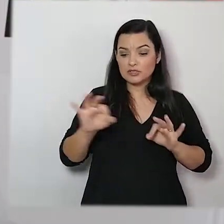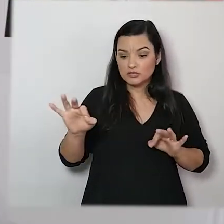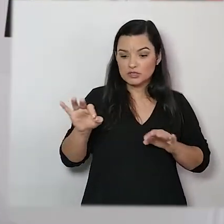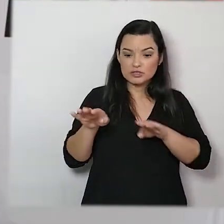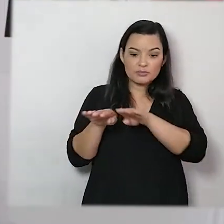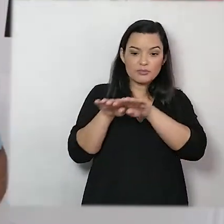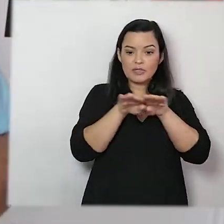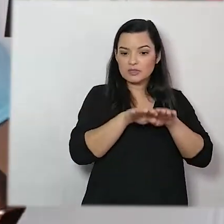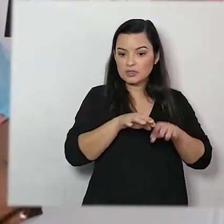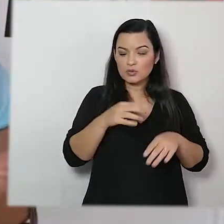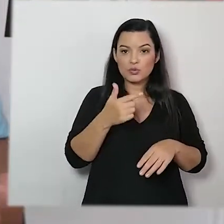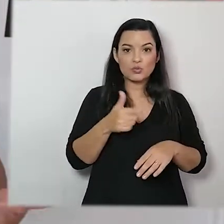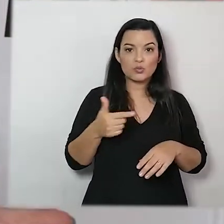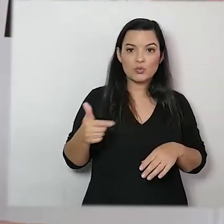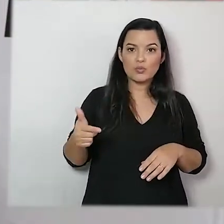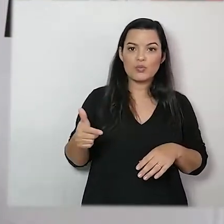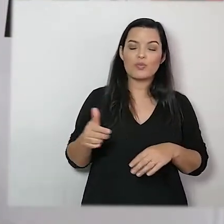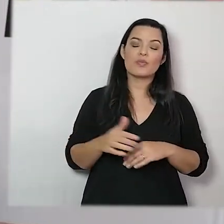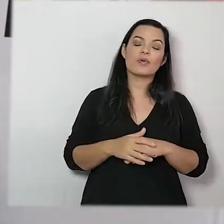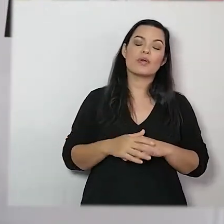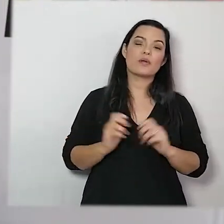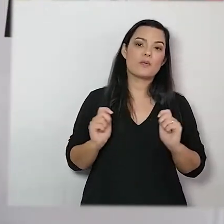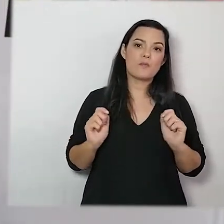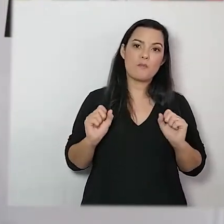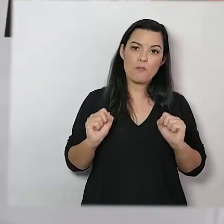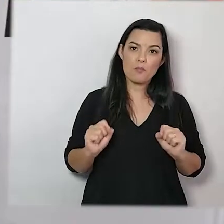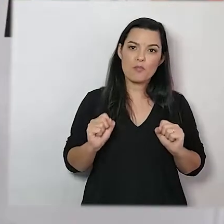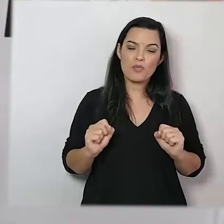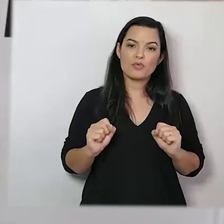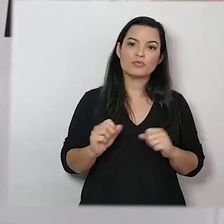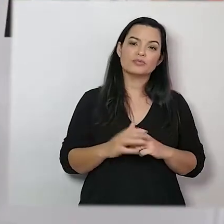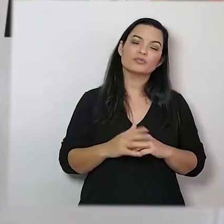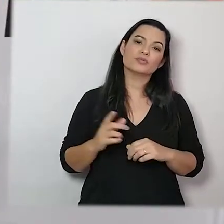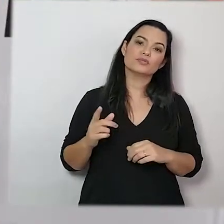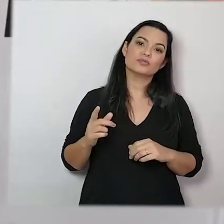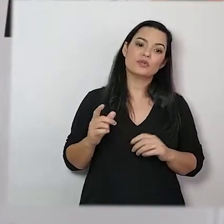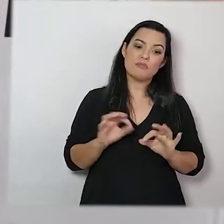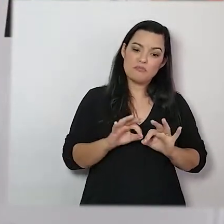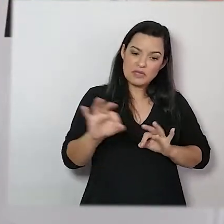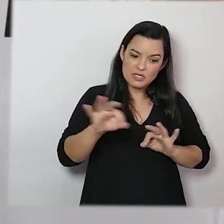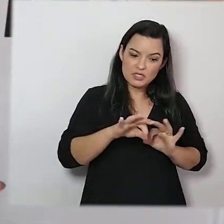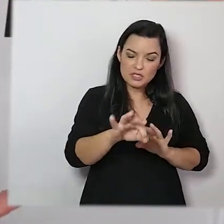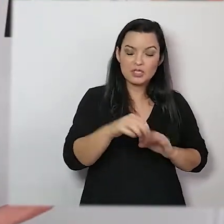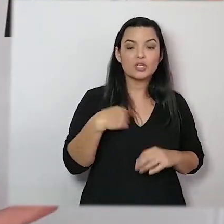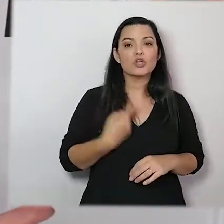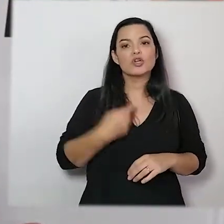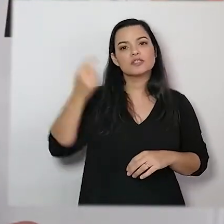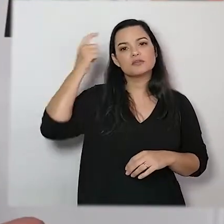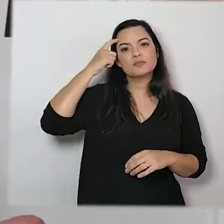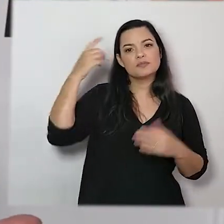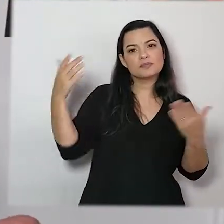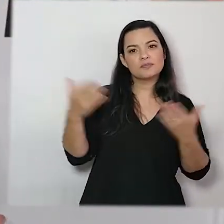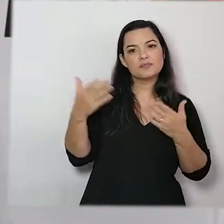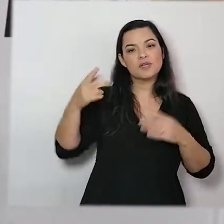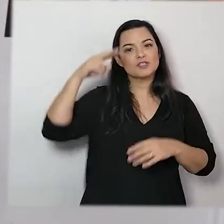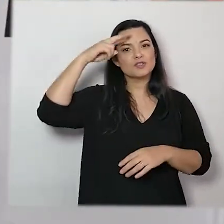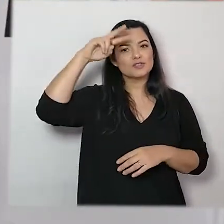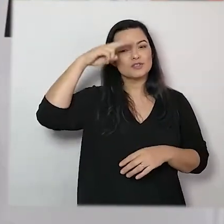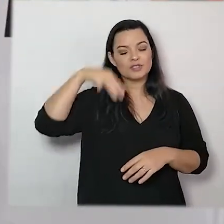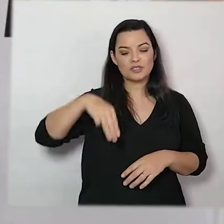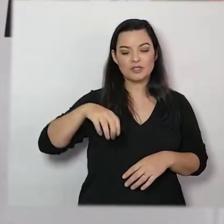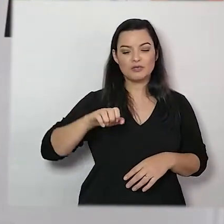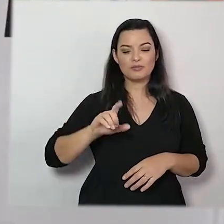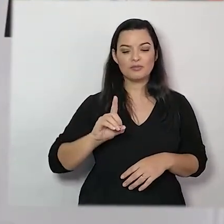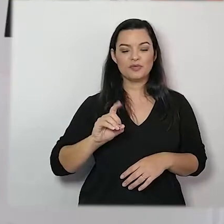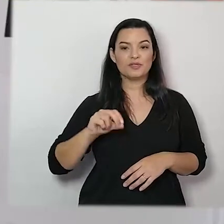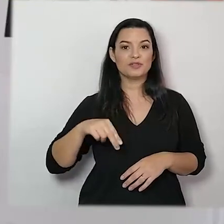convencionais, em possibilidades de medidas, é que nós vamos pensar agora na história do medonho. Vocês